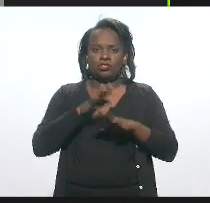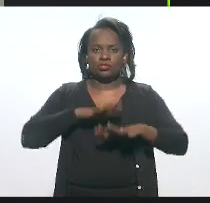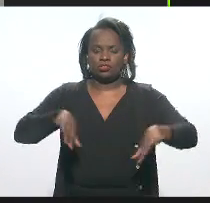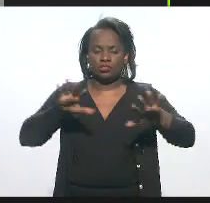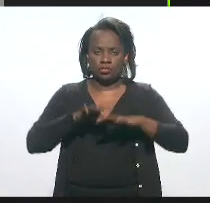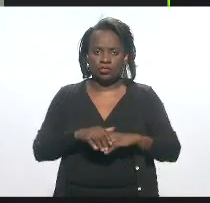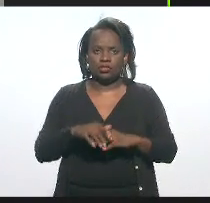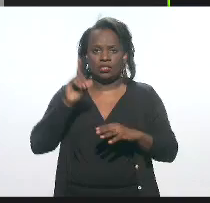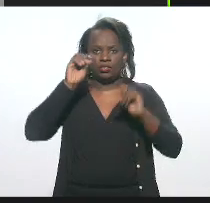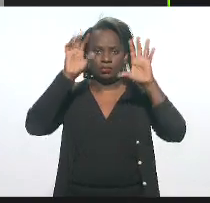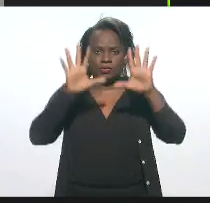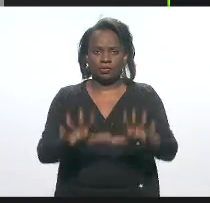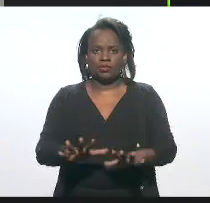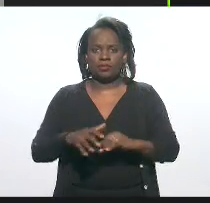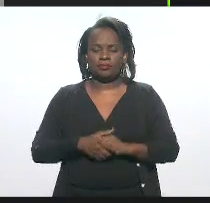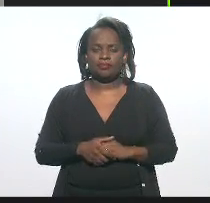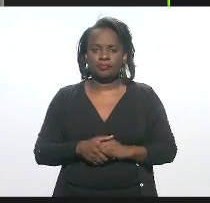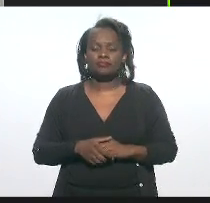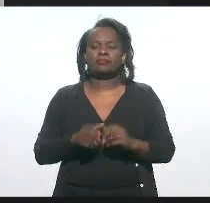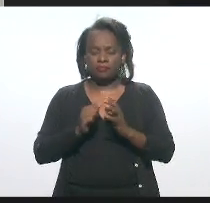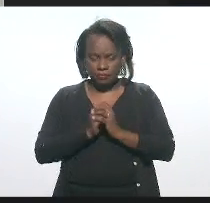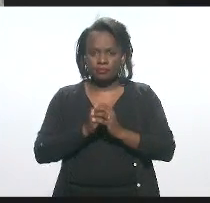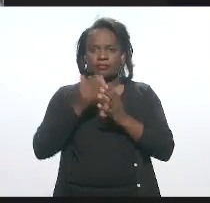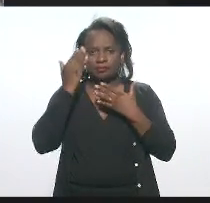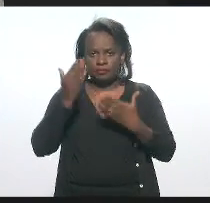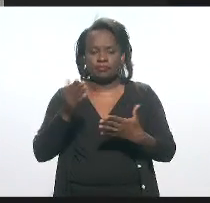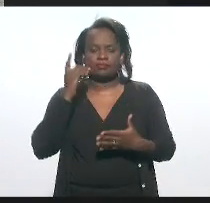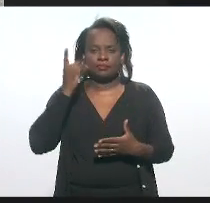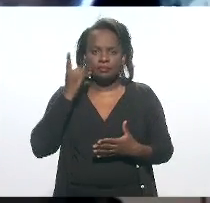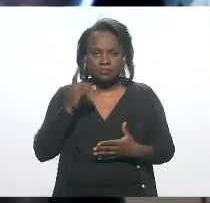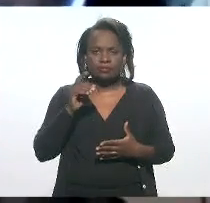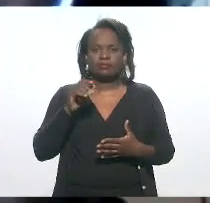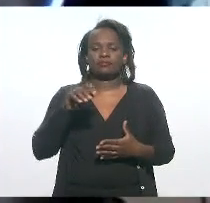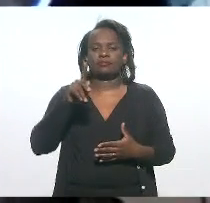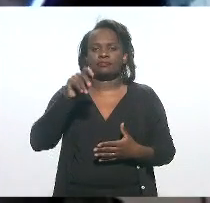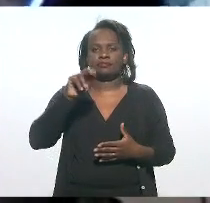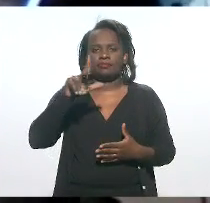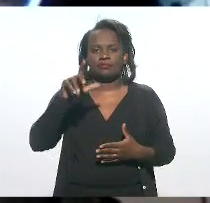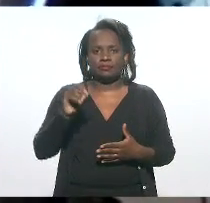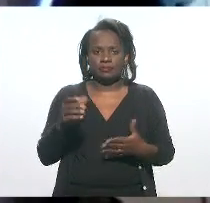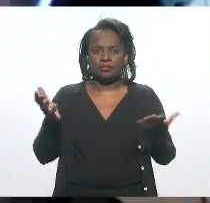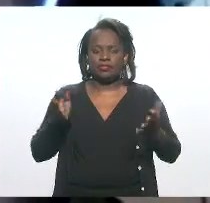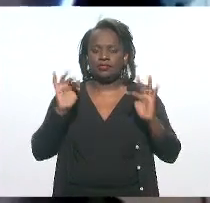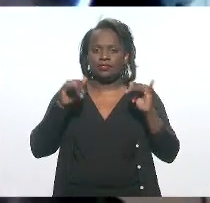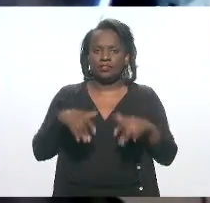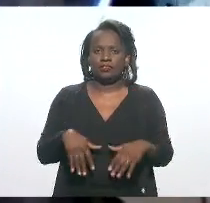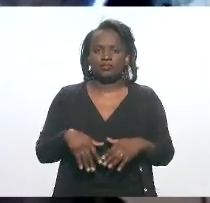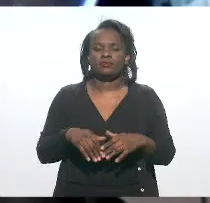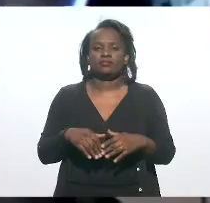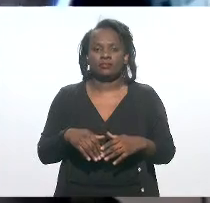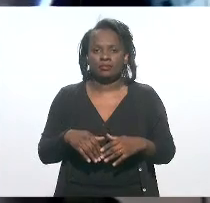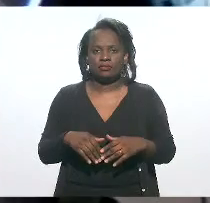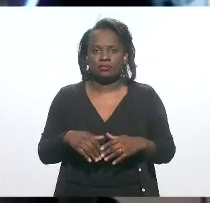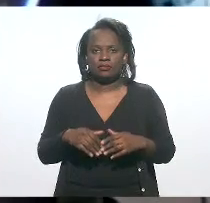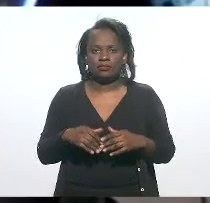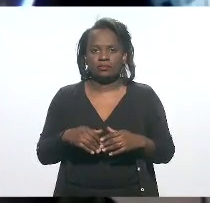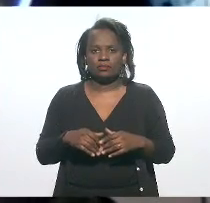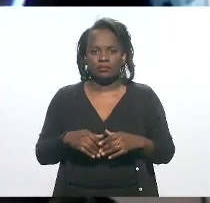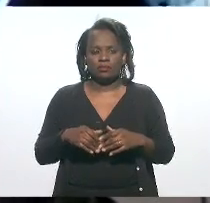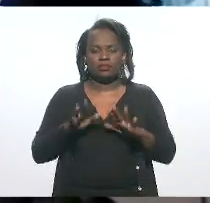a todos e que Deus abençoe. Amém. Obrigada, deputado capitão Paulo Teixeira. Agora, no finalzinho, foi